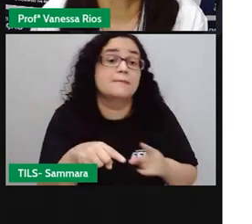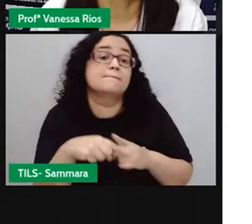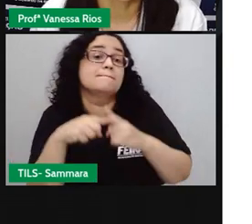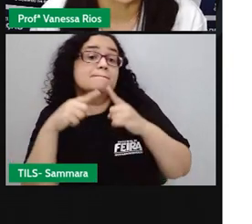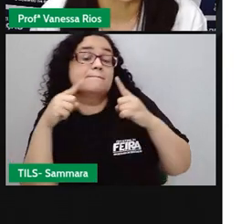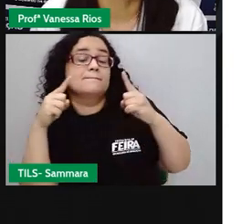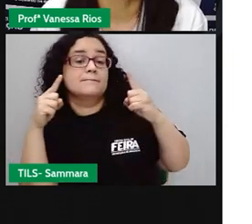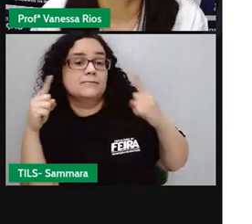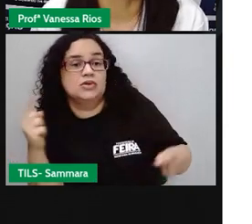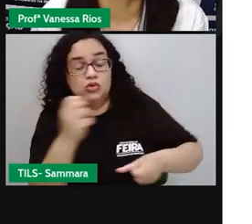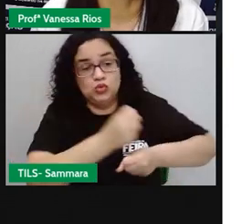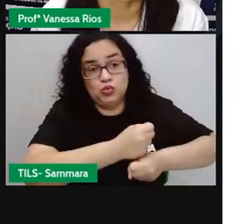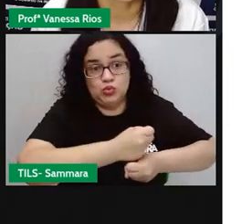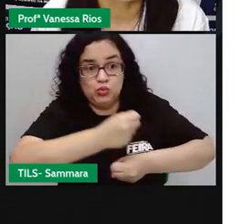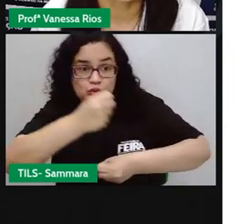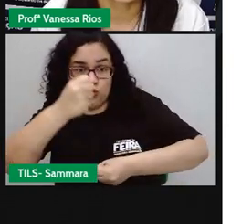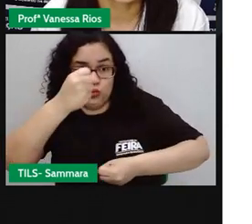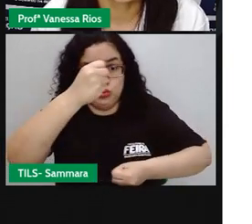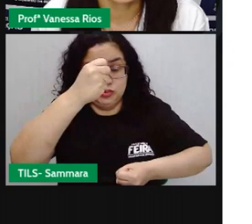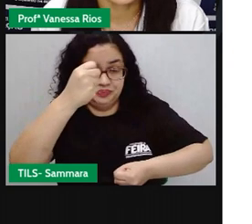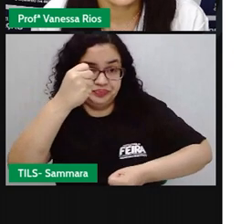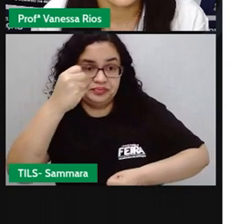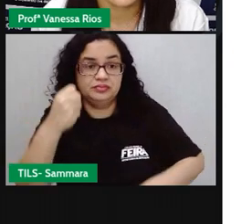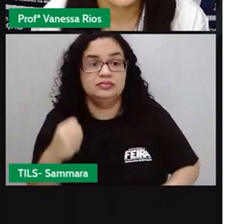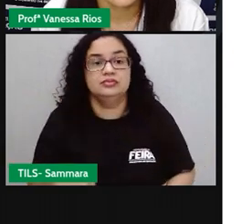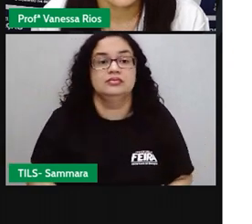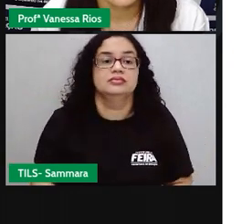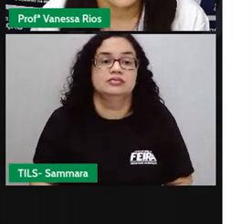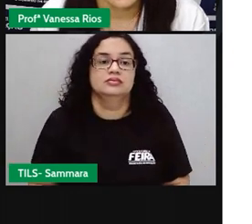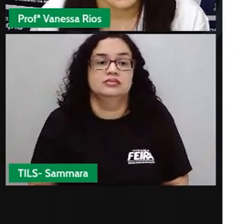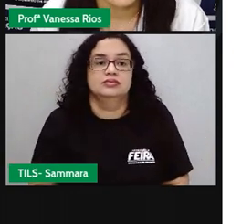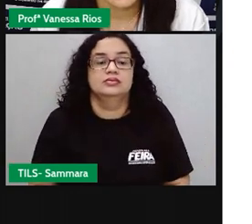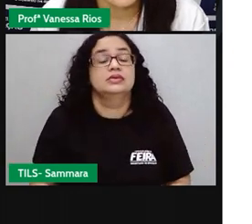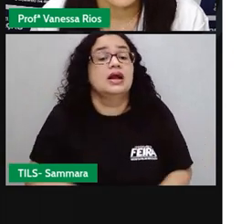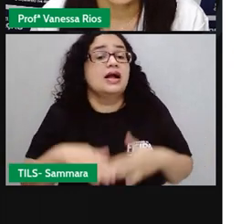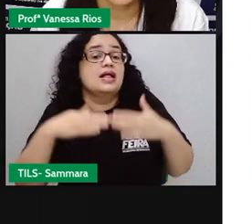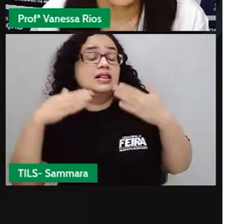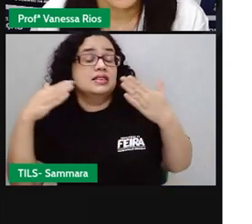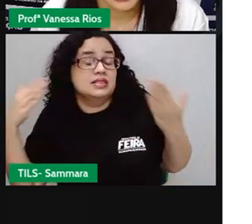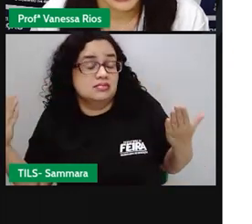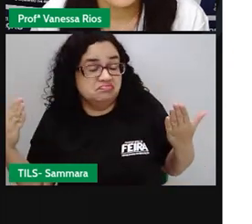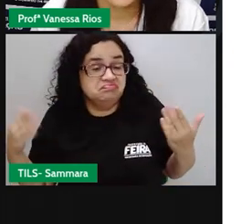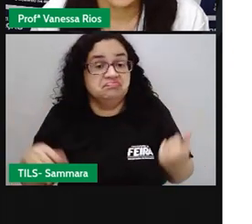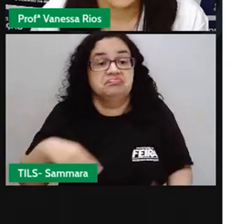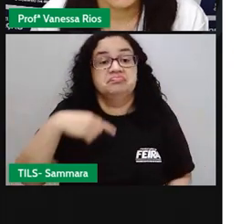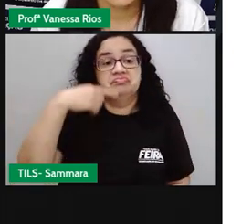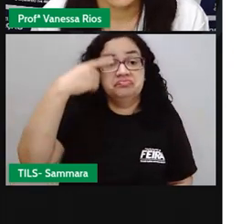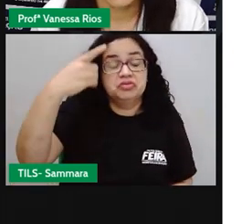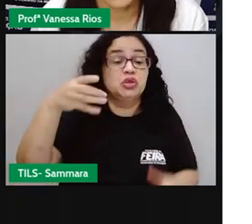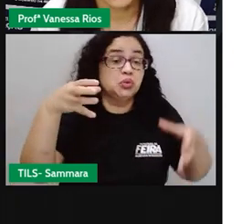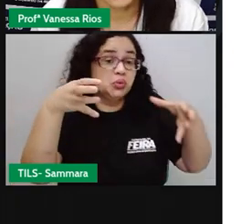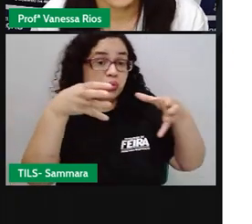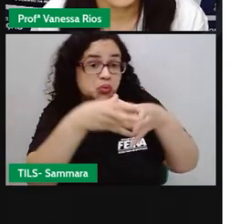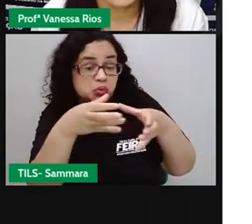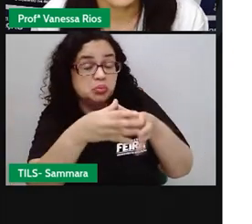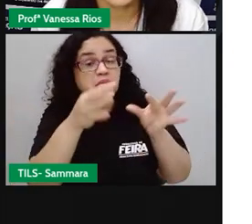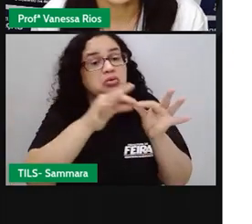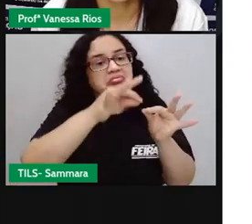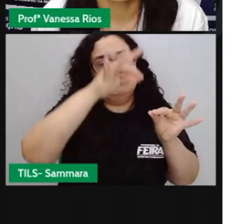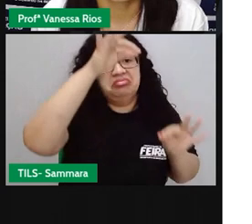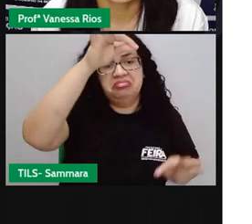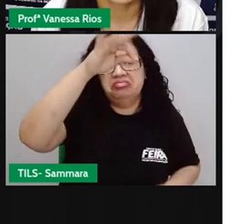mas com o cabo de vassoura na mão, sim. Aquela altura, a turma longe,